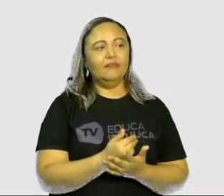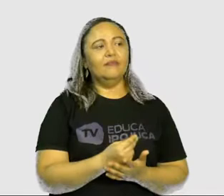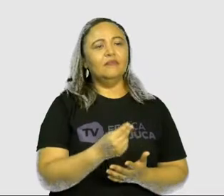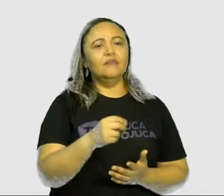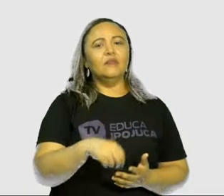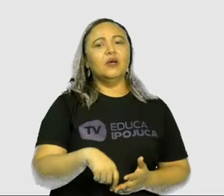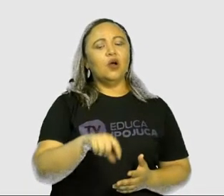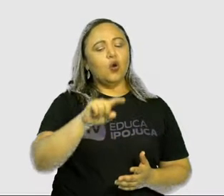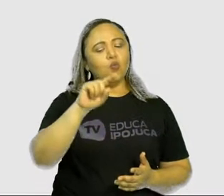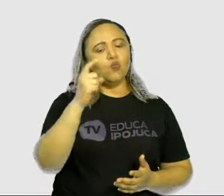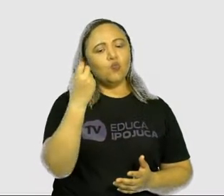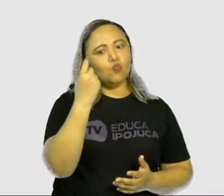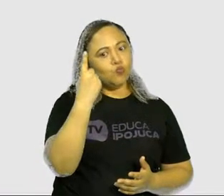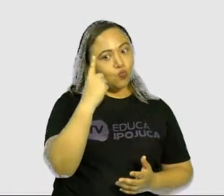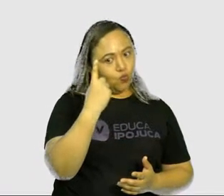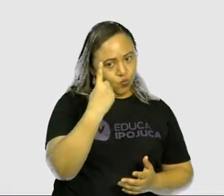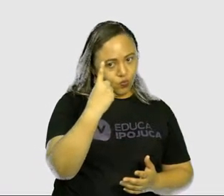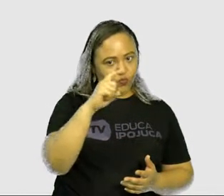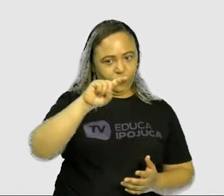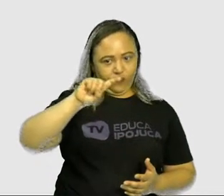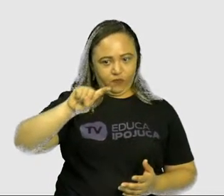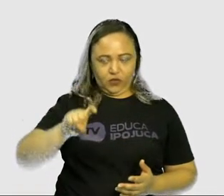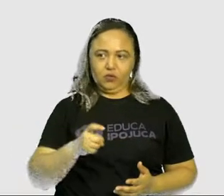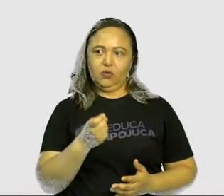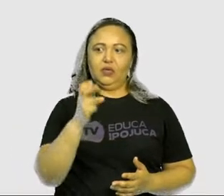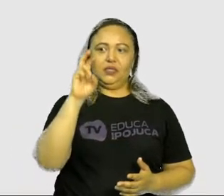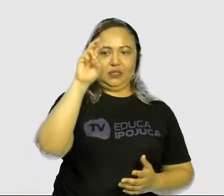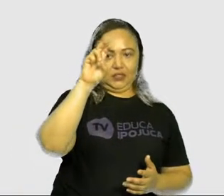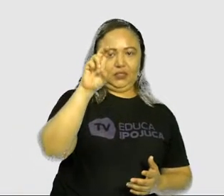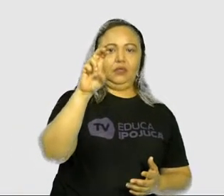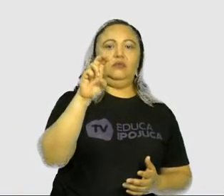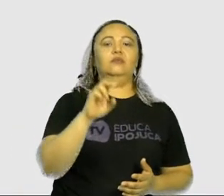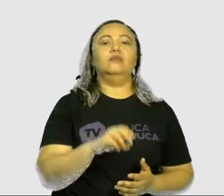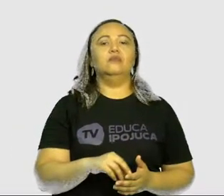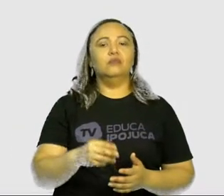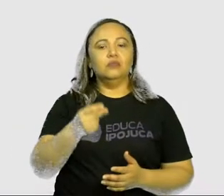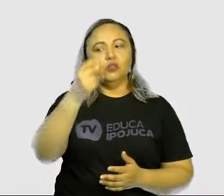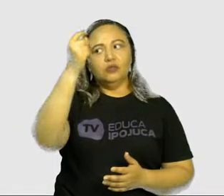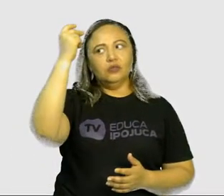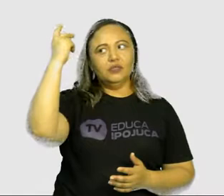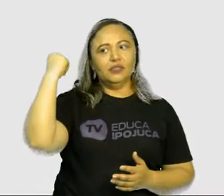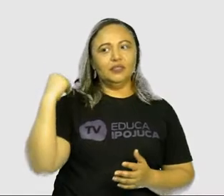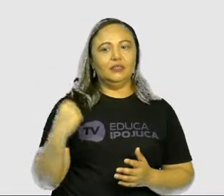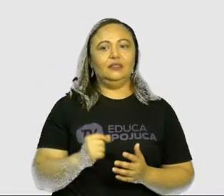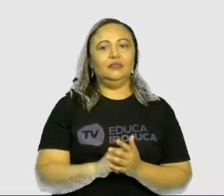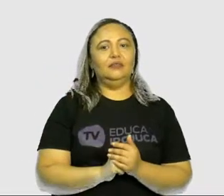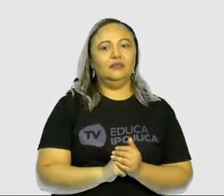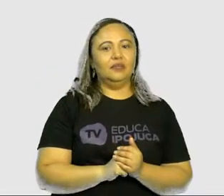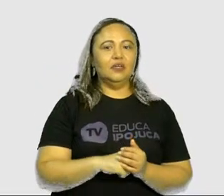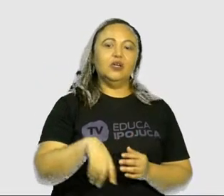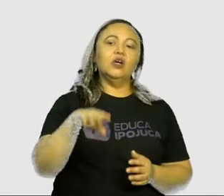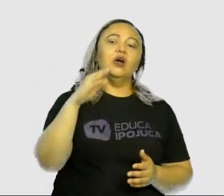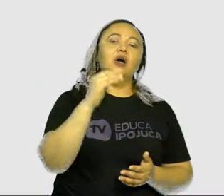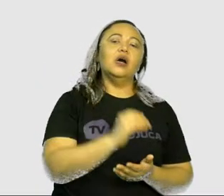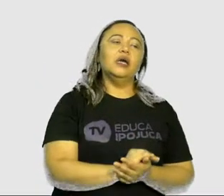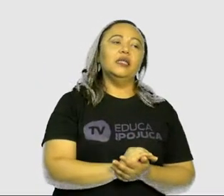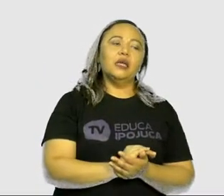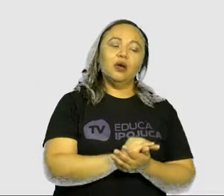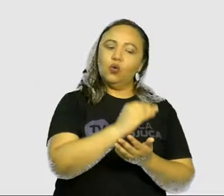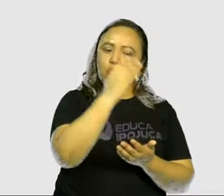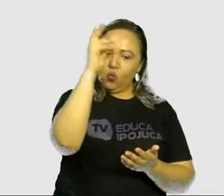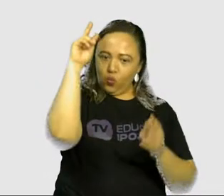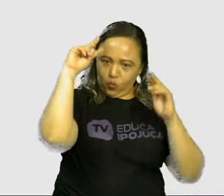1,5 milhões de anos, alguns ancestrais dos seres humanos começaram a usar